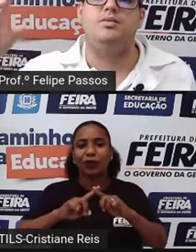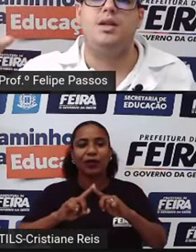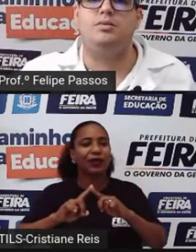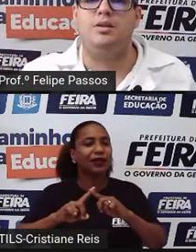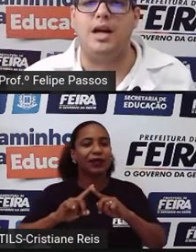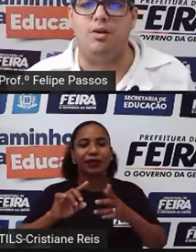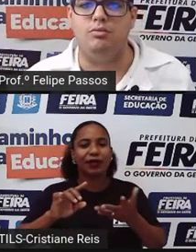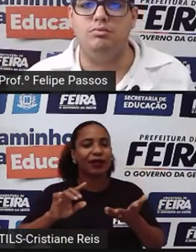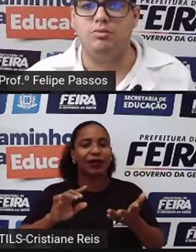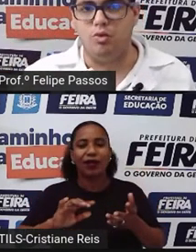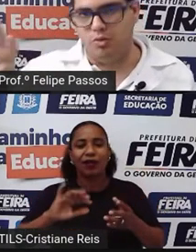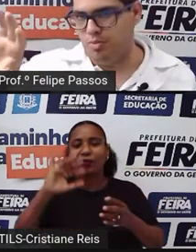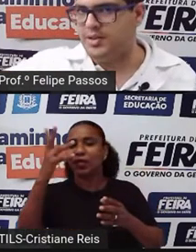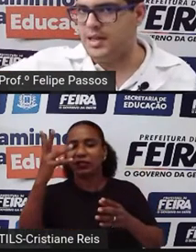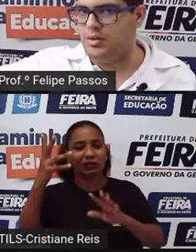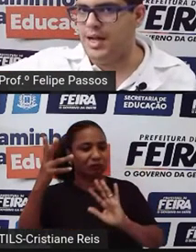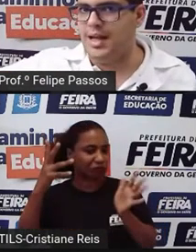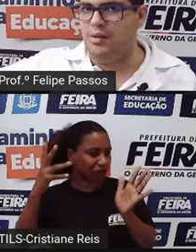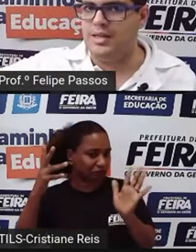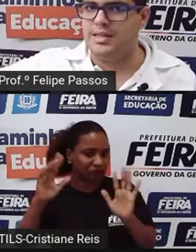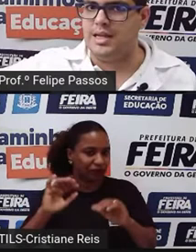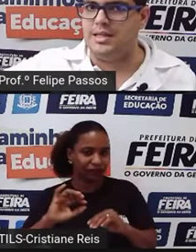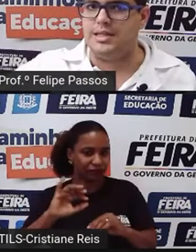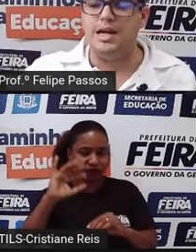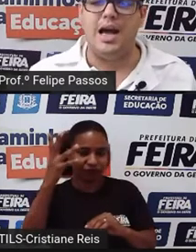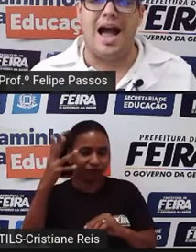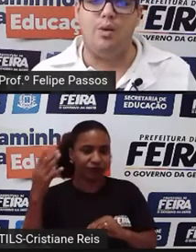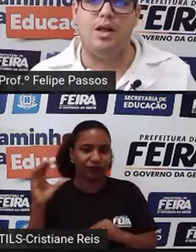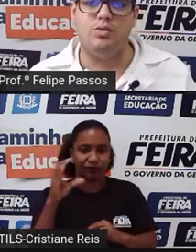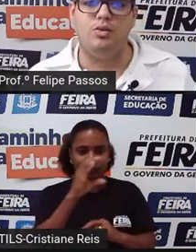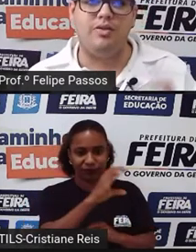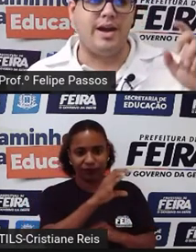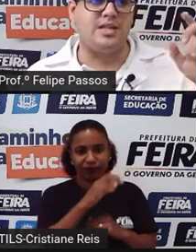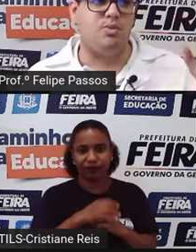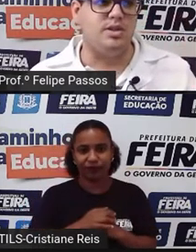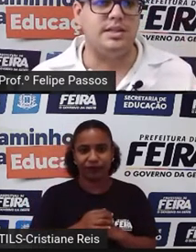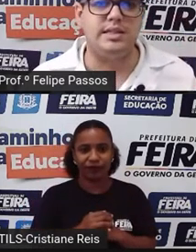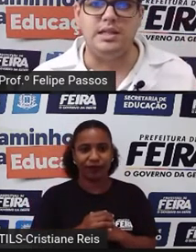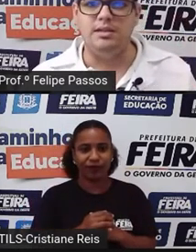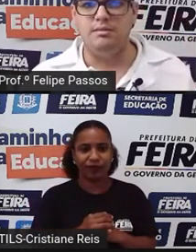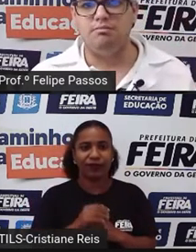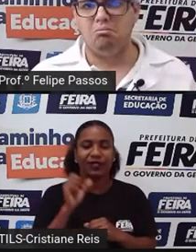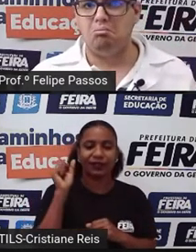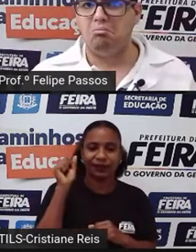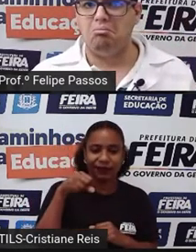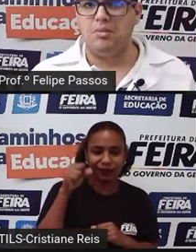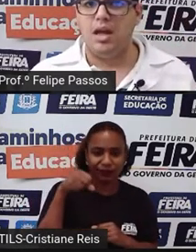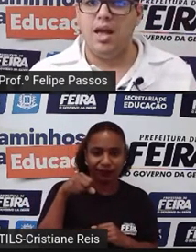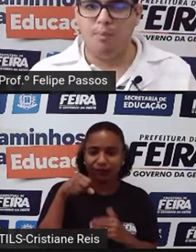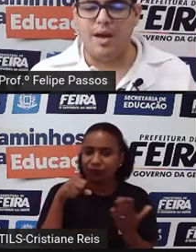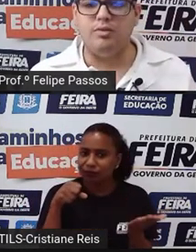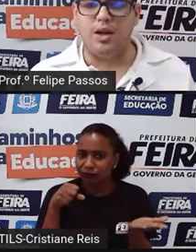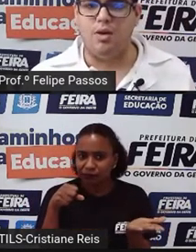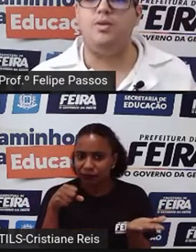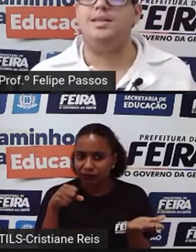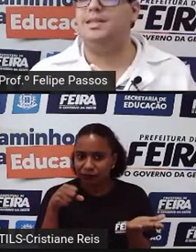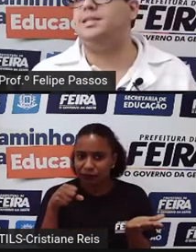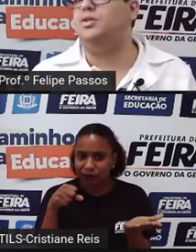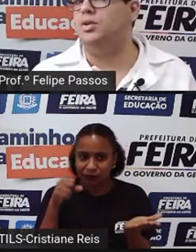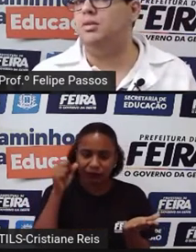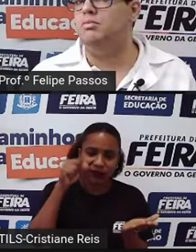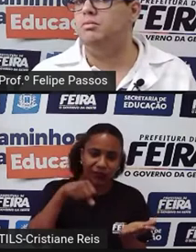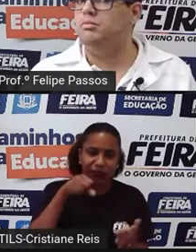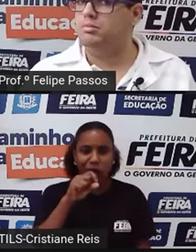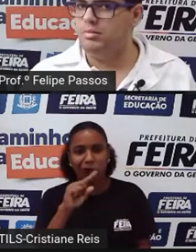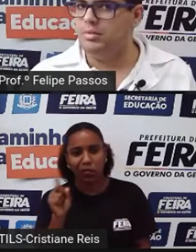processo tal, tal, tal. O processo lá da aula de ciências. Aí o aluno vai e responde, sim. Eu perguntei alguma coisa de